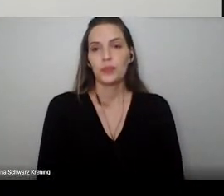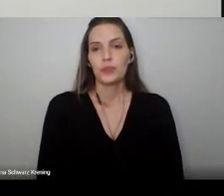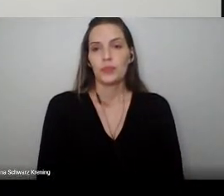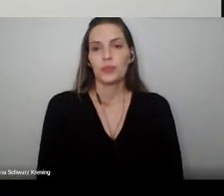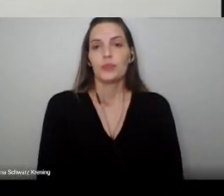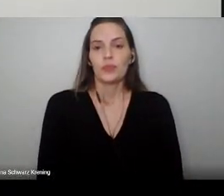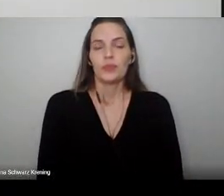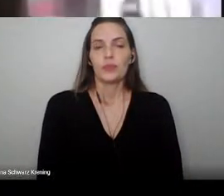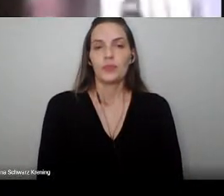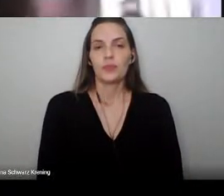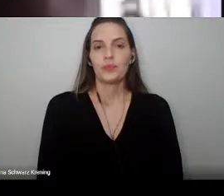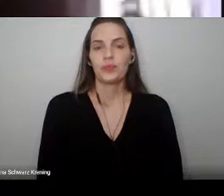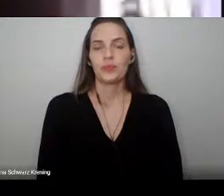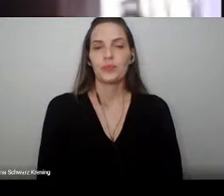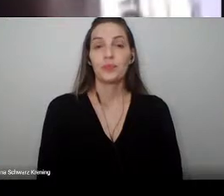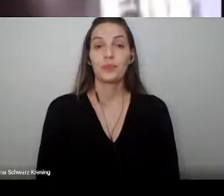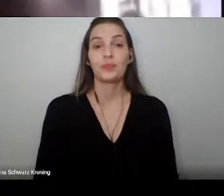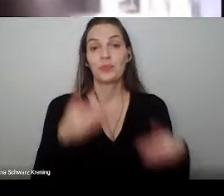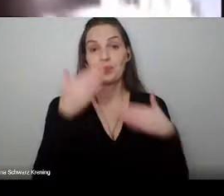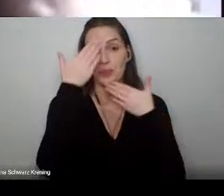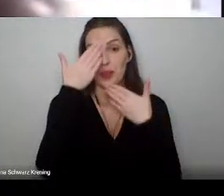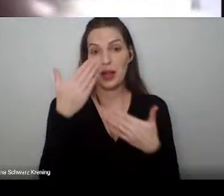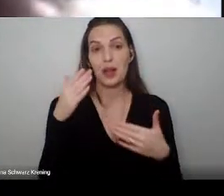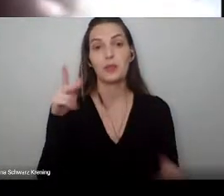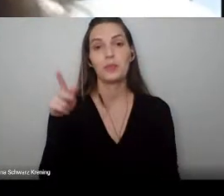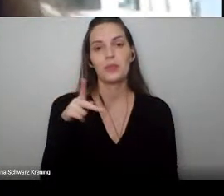Muito obrigada, professor Luciano.